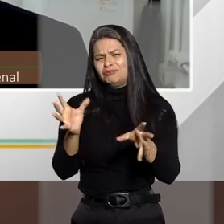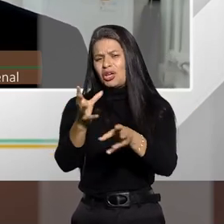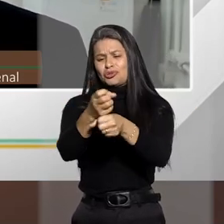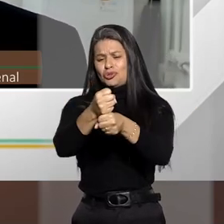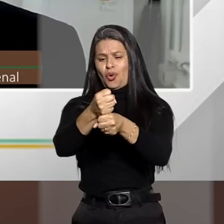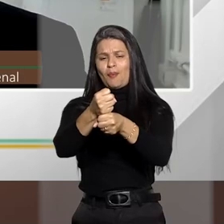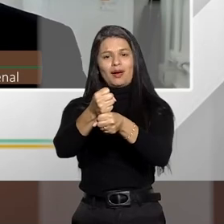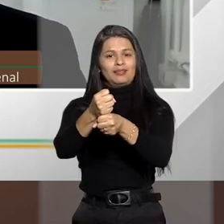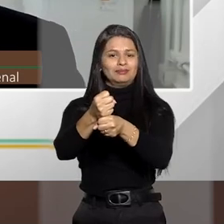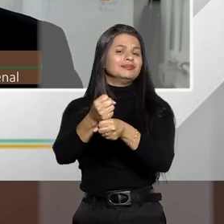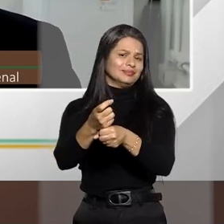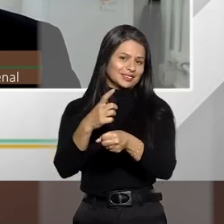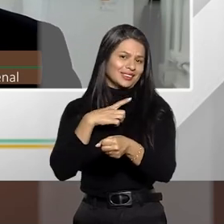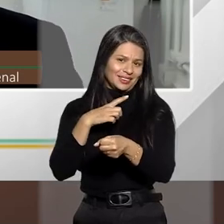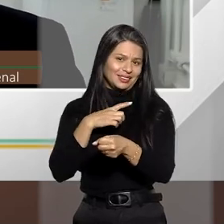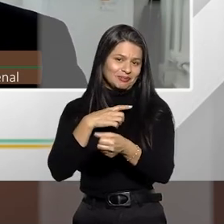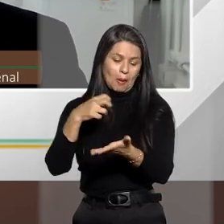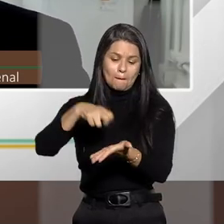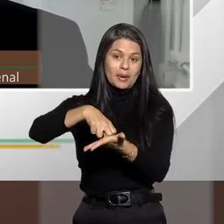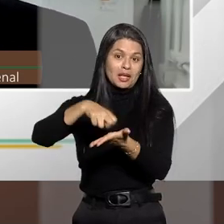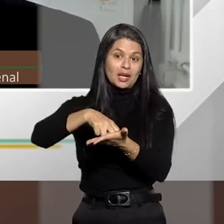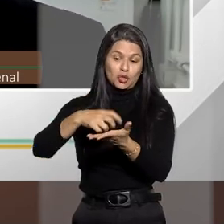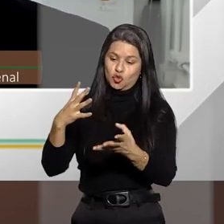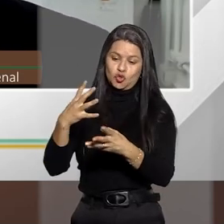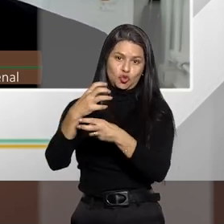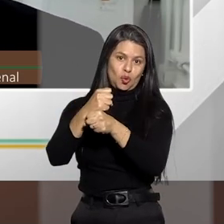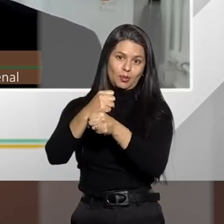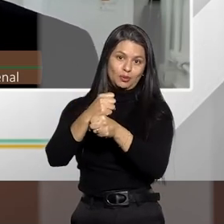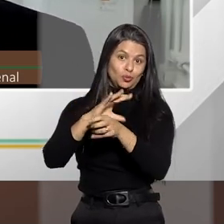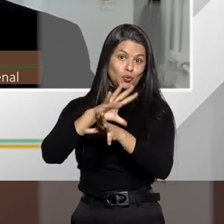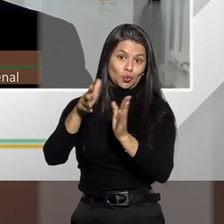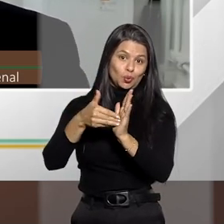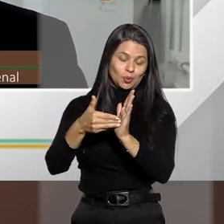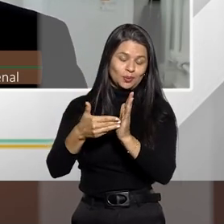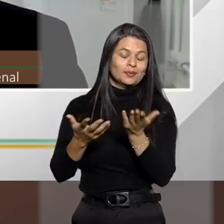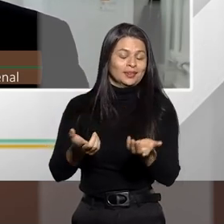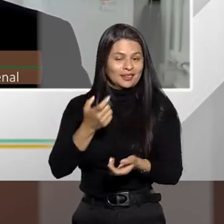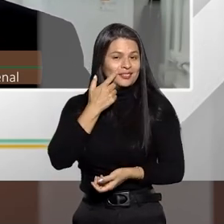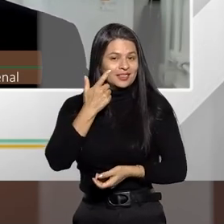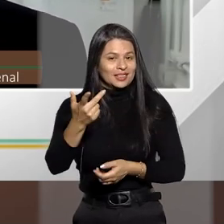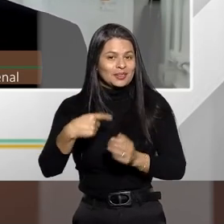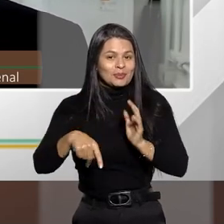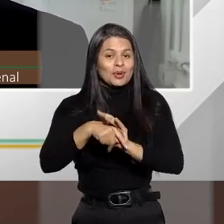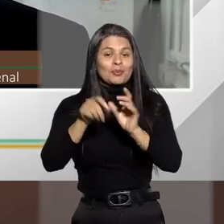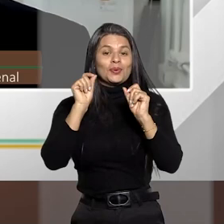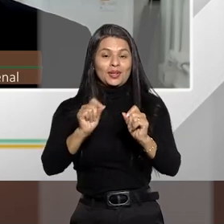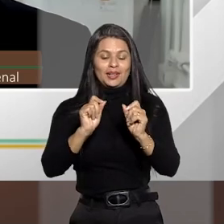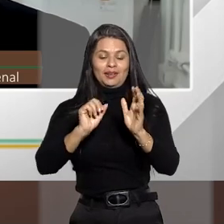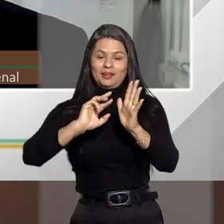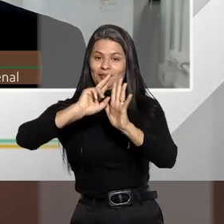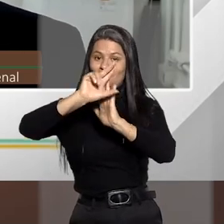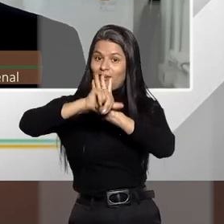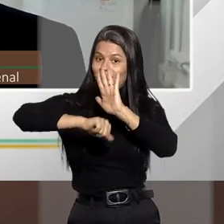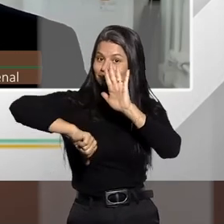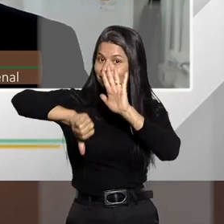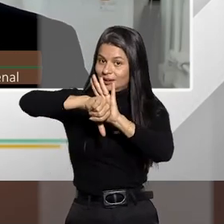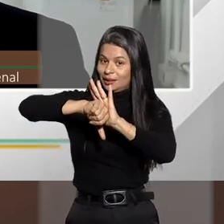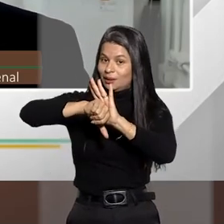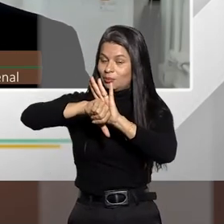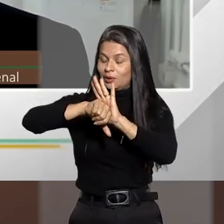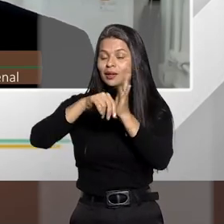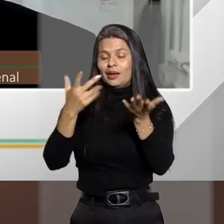cumular, você vai somar as penas. Então, você veja que a consequência do concurso formal imperfeito